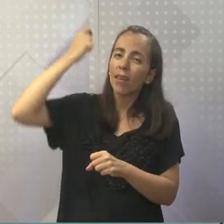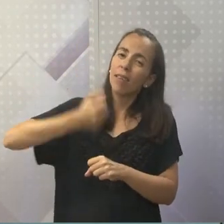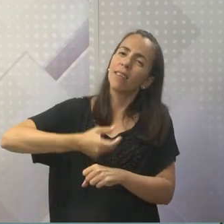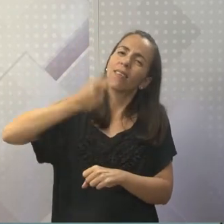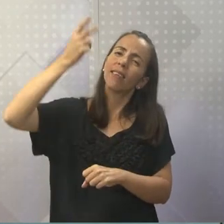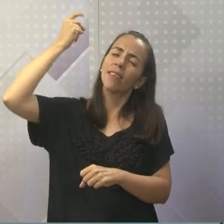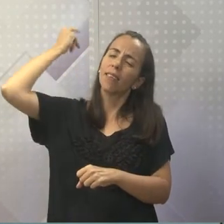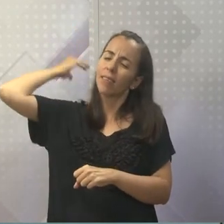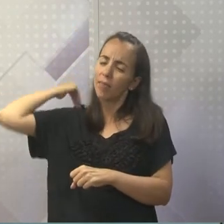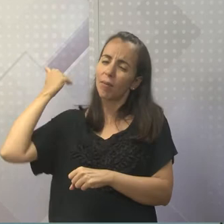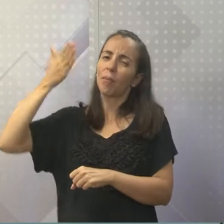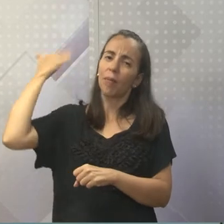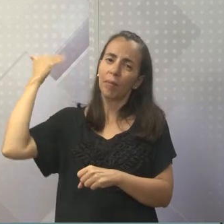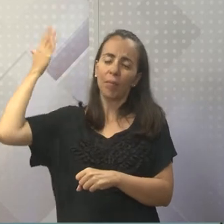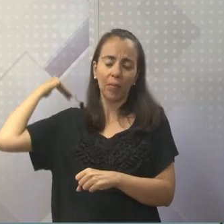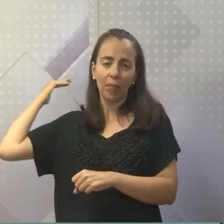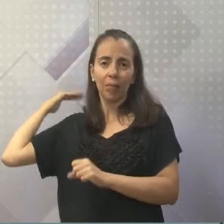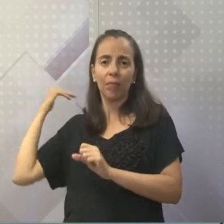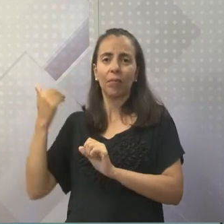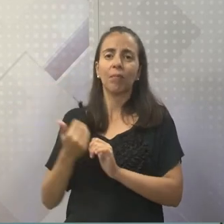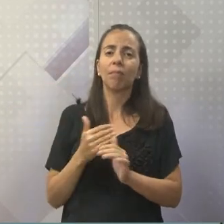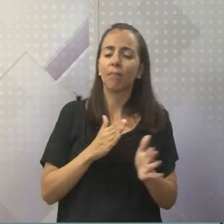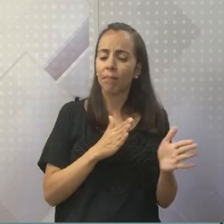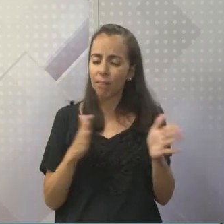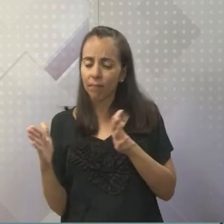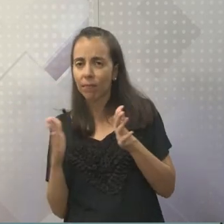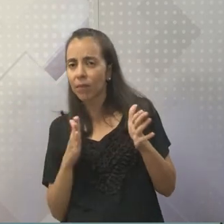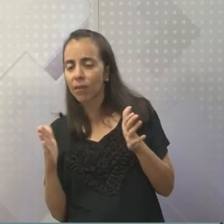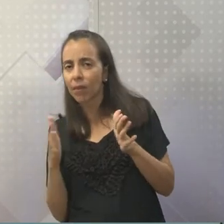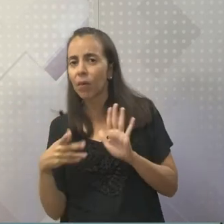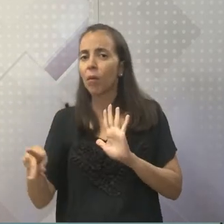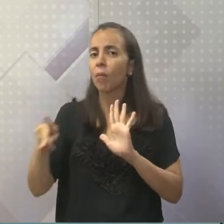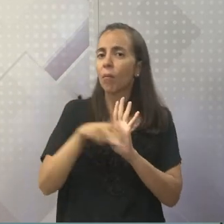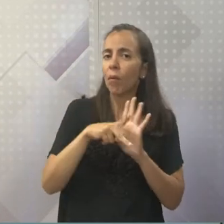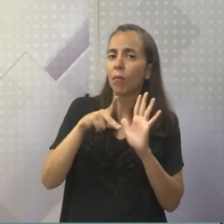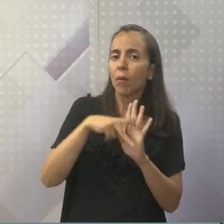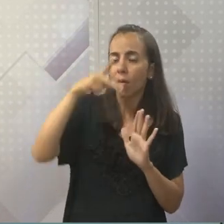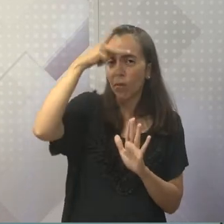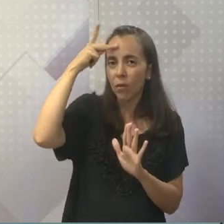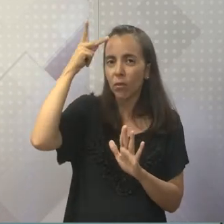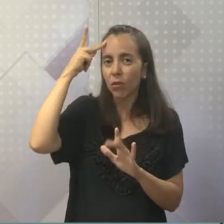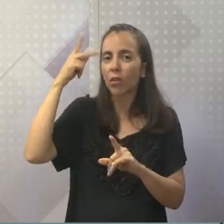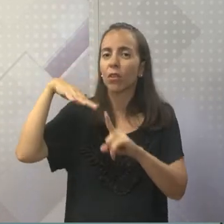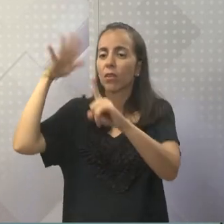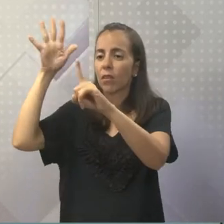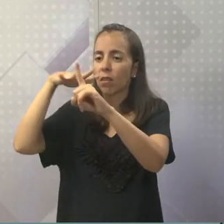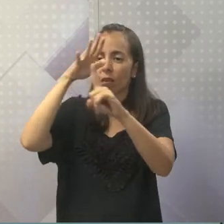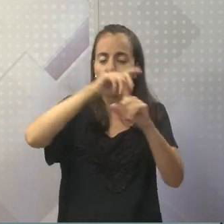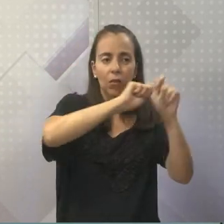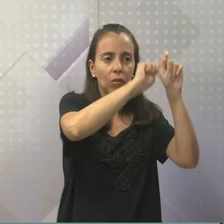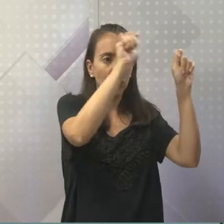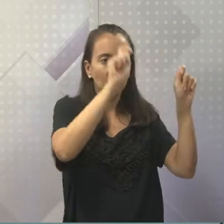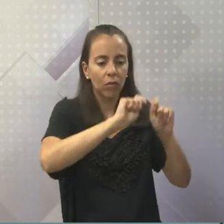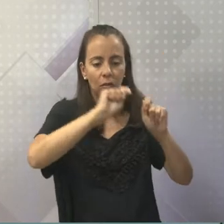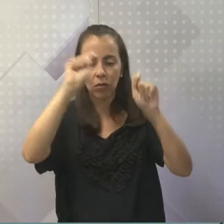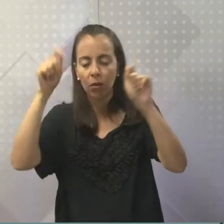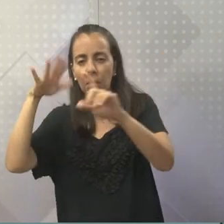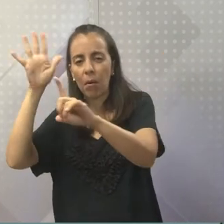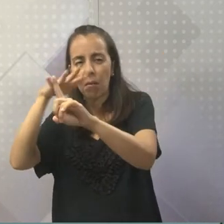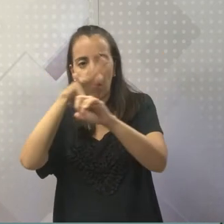há muito tempo atrás. Mais precisamente para os pagãos germânicos. E o que são pagãos?